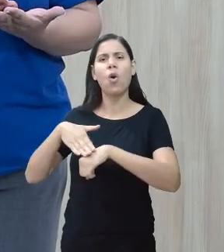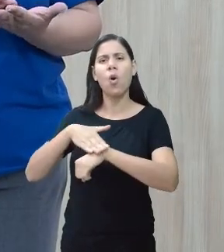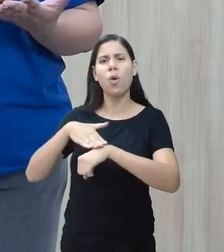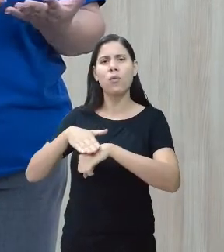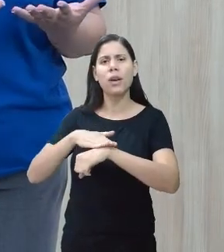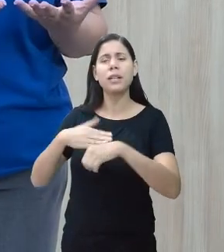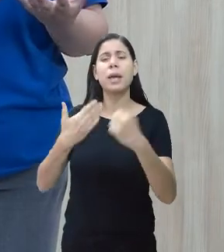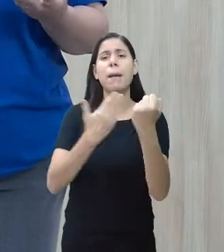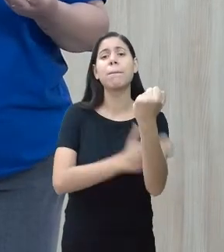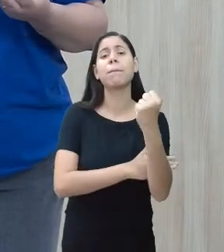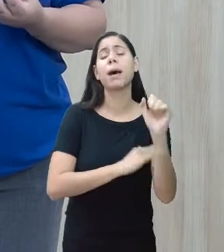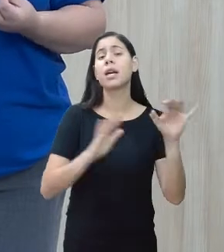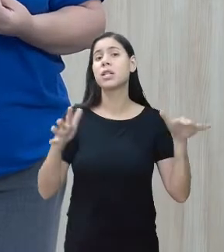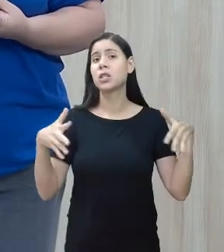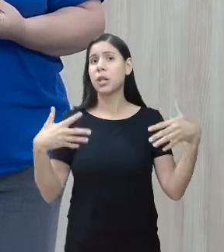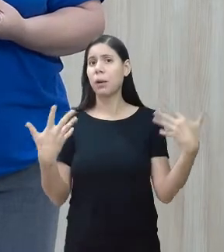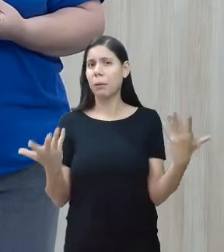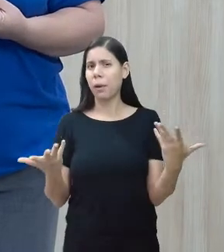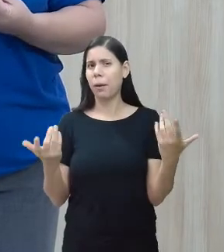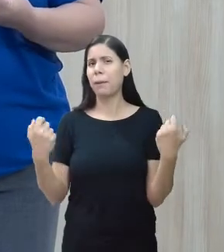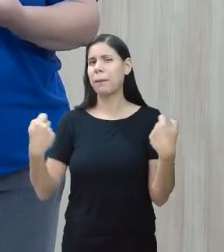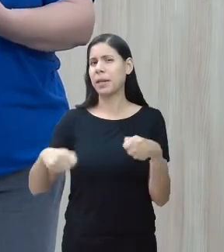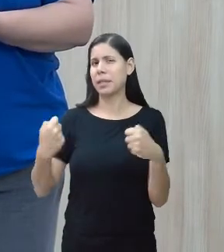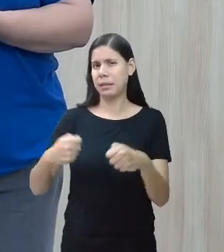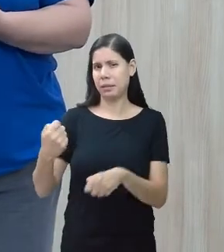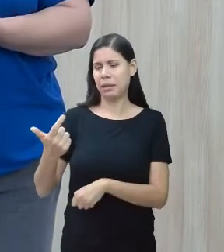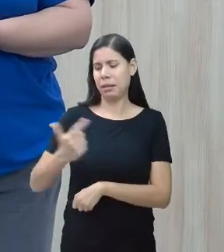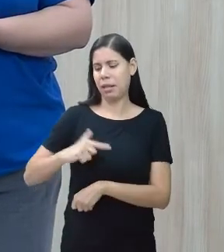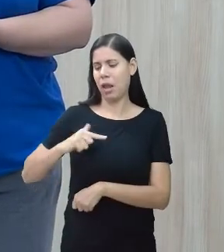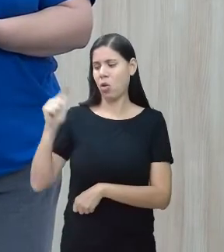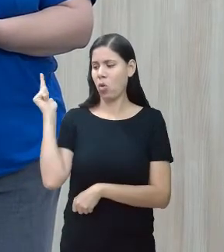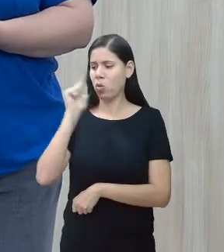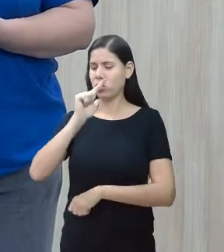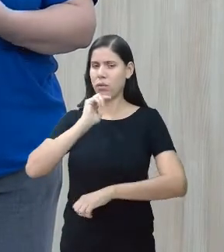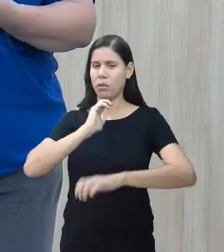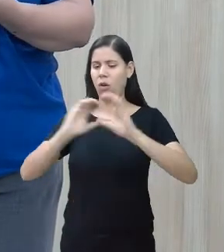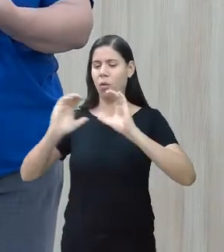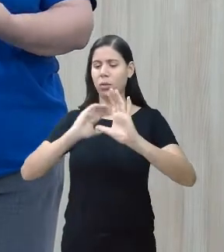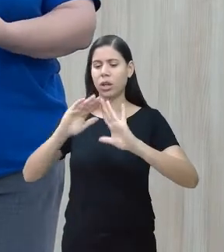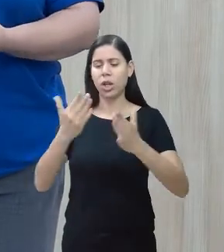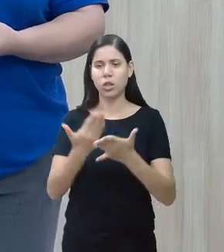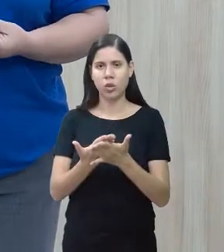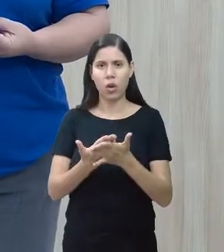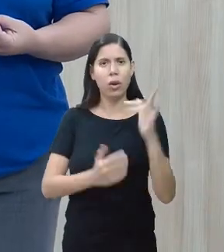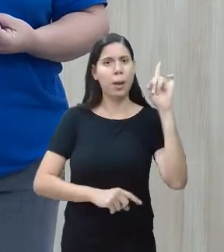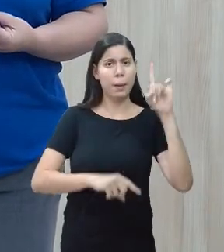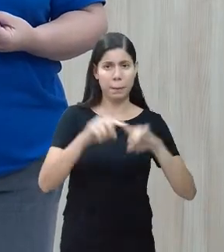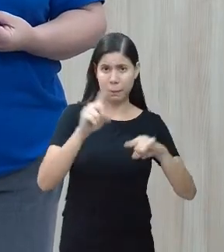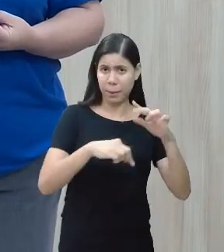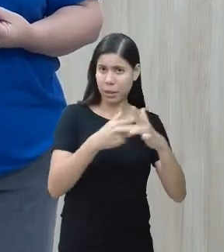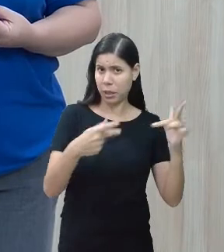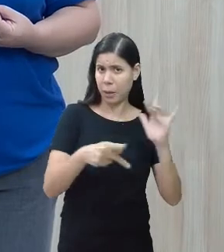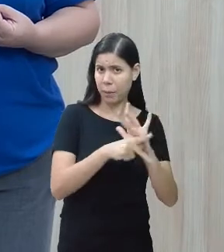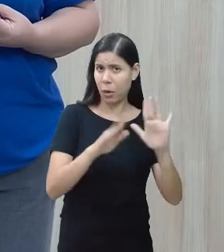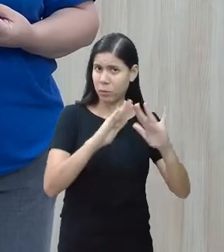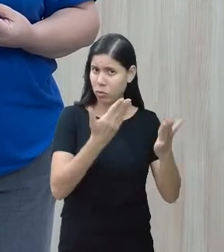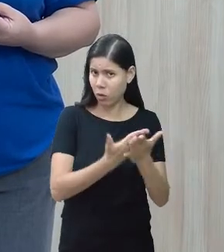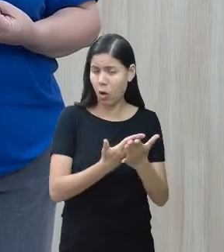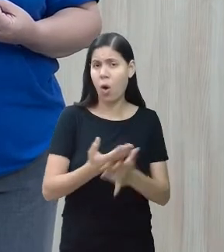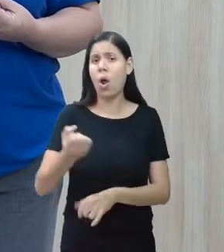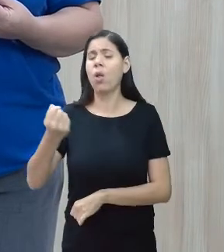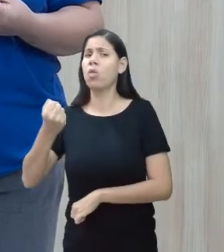pasta ele vai precisar ter para se comunicar ali? De material escolar, de números,